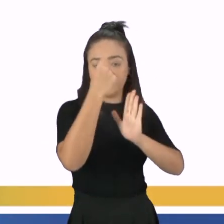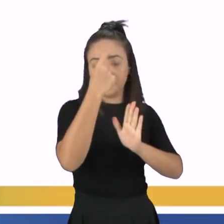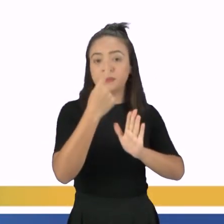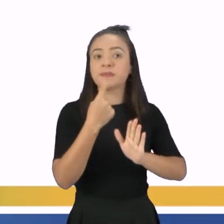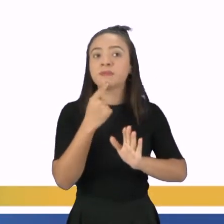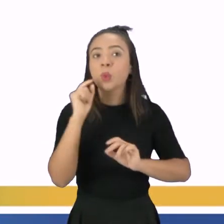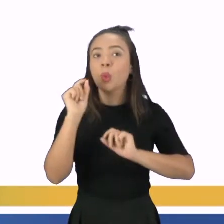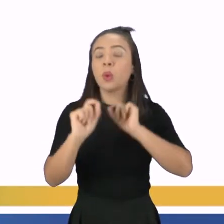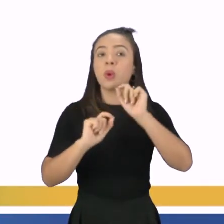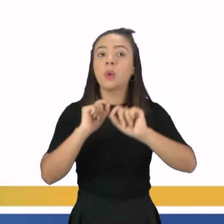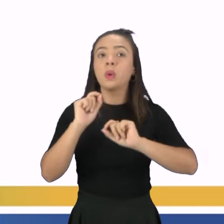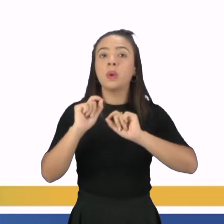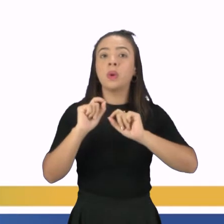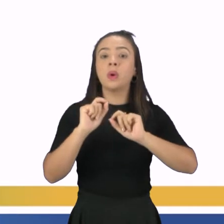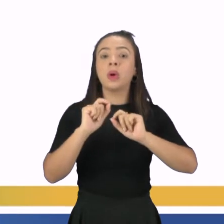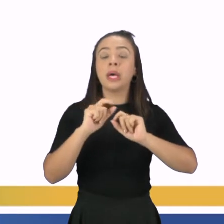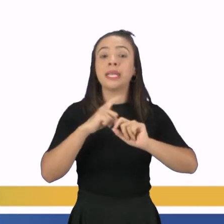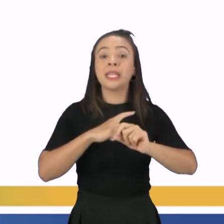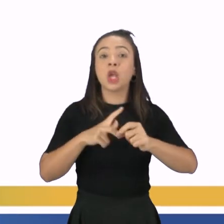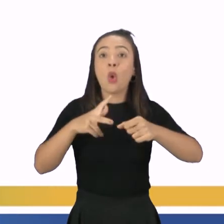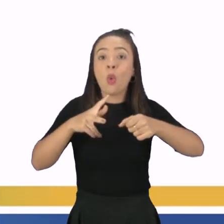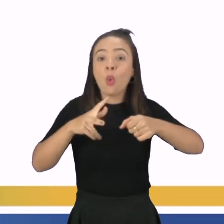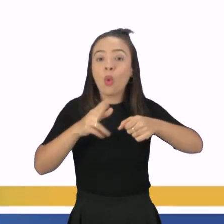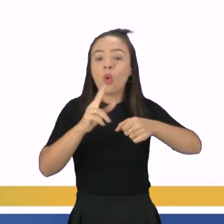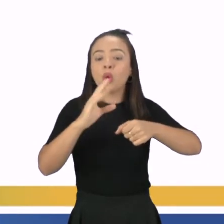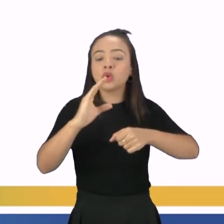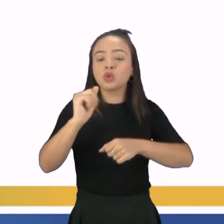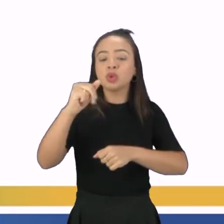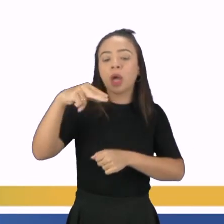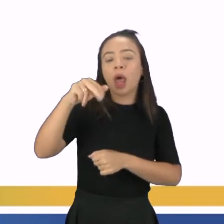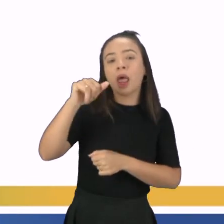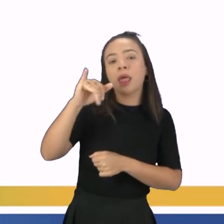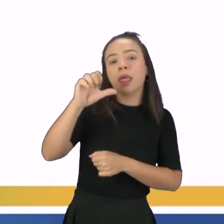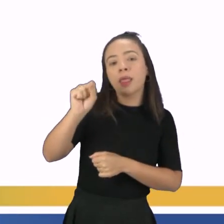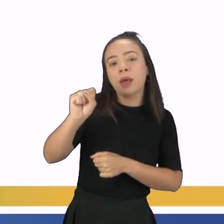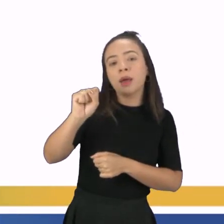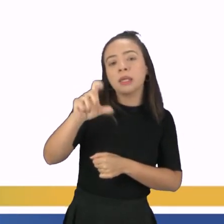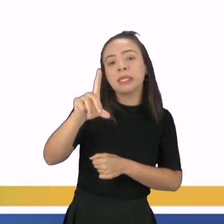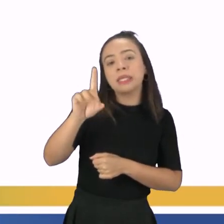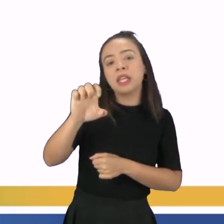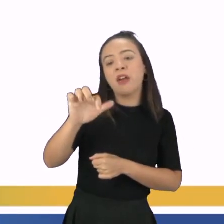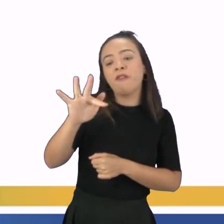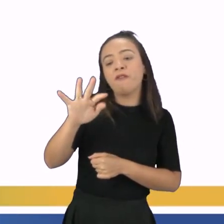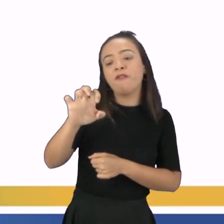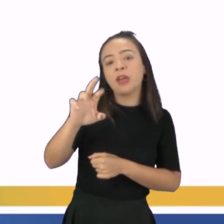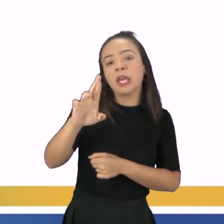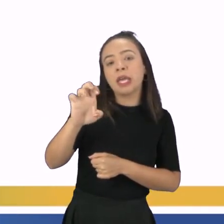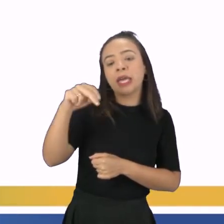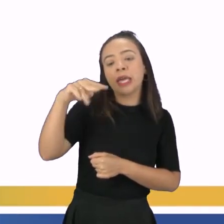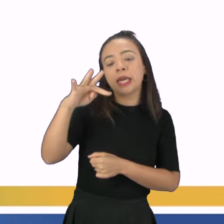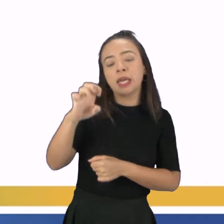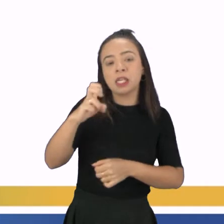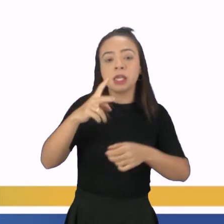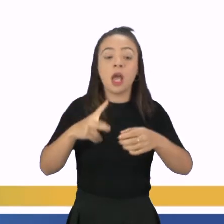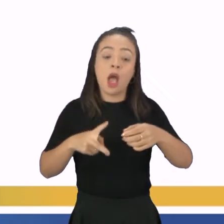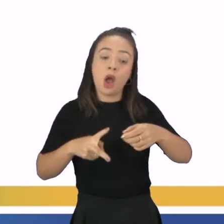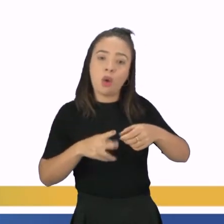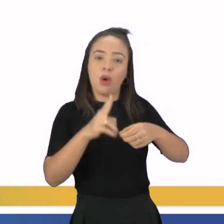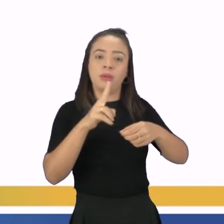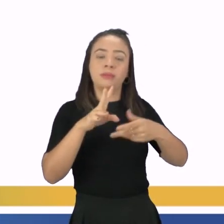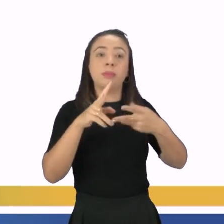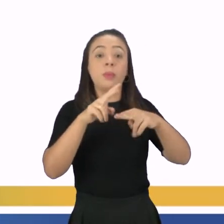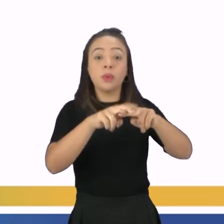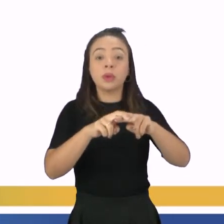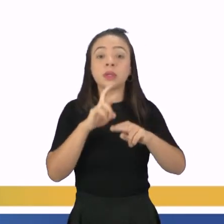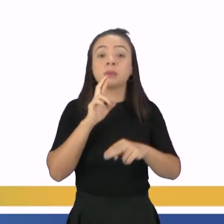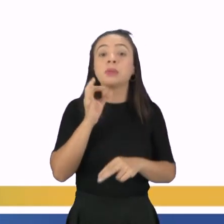A vasectomia nada mais é do que o corte dos canais deferentes, tá? Então, aqueles canais que saem ali do epidídimo, tá bom? Então, a resposta